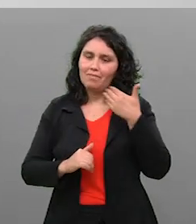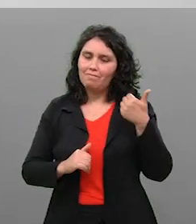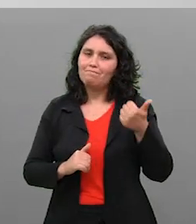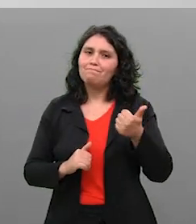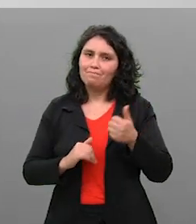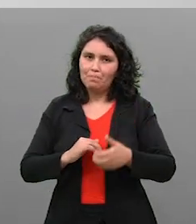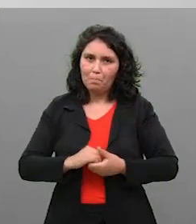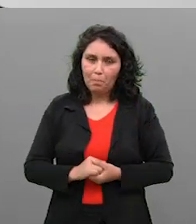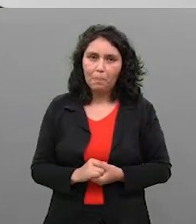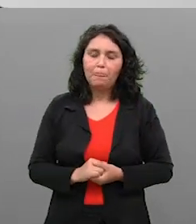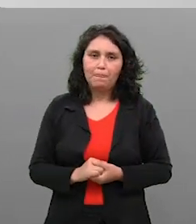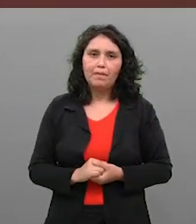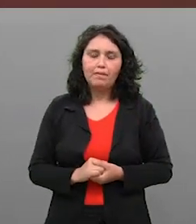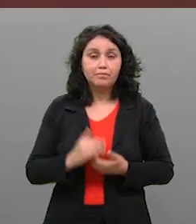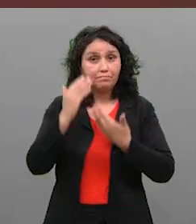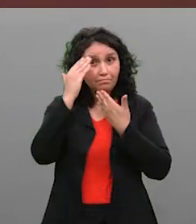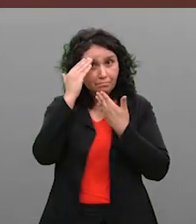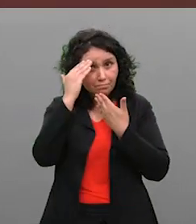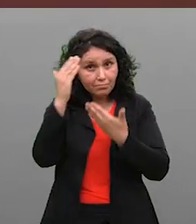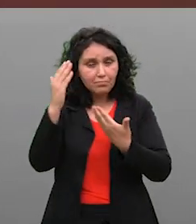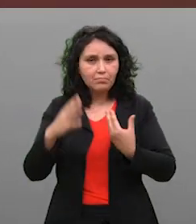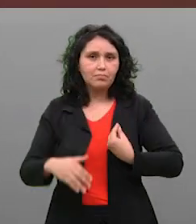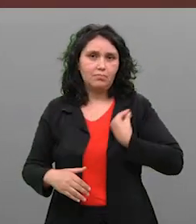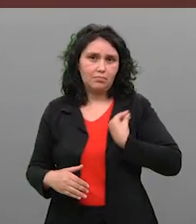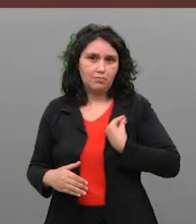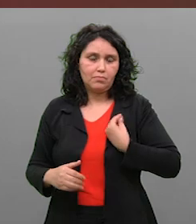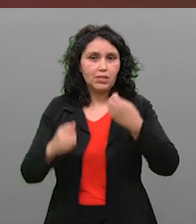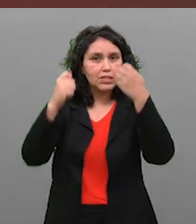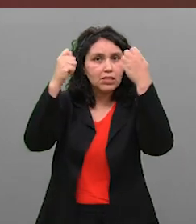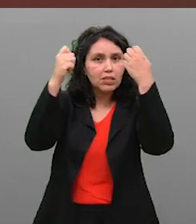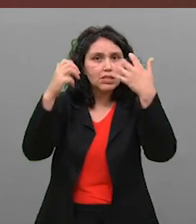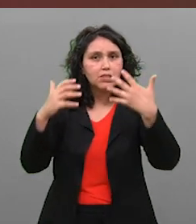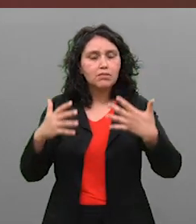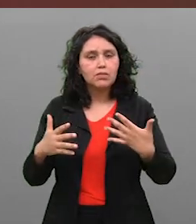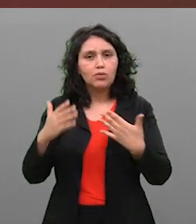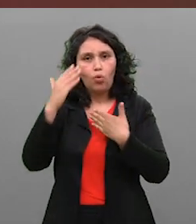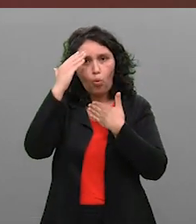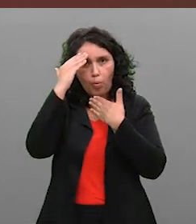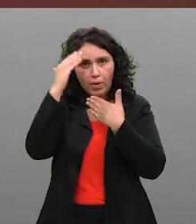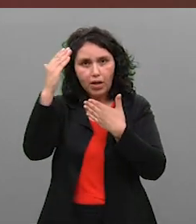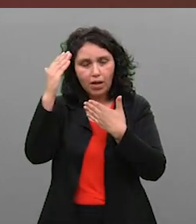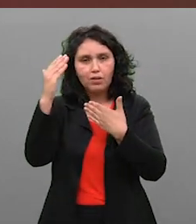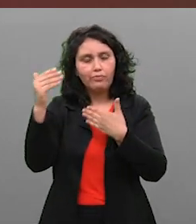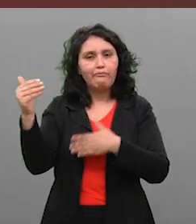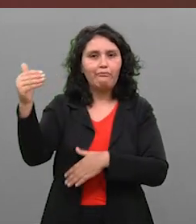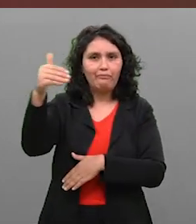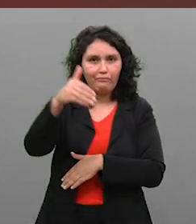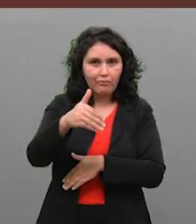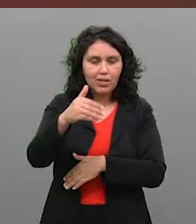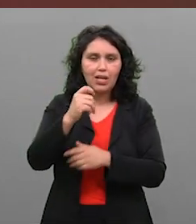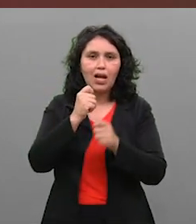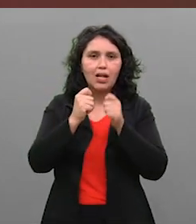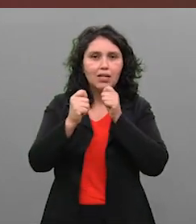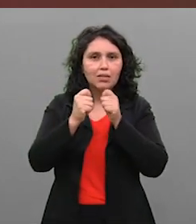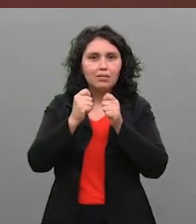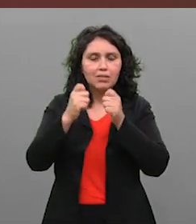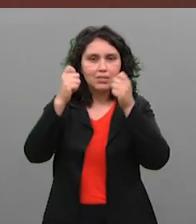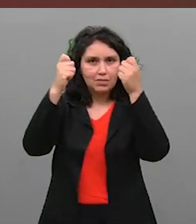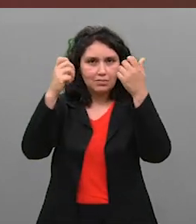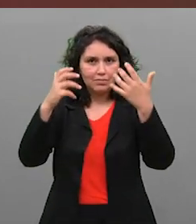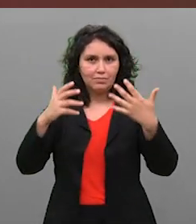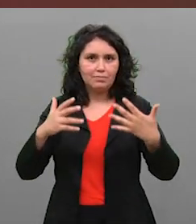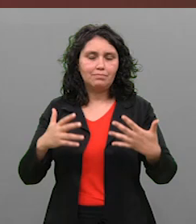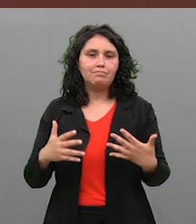-estar em relação à estética. Que é o que vale bastante, Que vale muito para a vida. Doutora, agradeço os seus esclarecimentos,